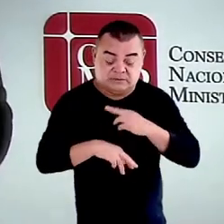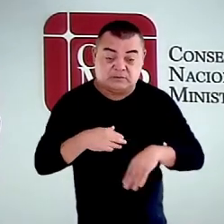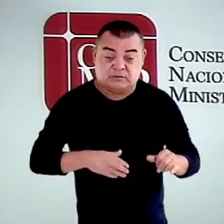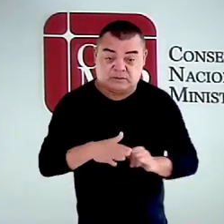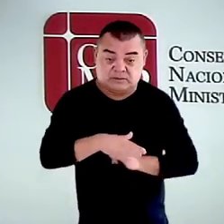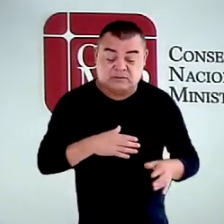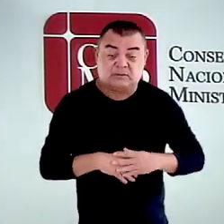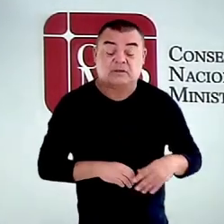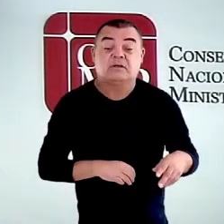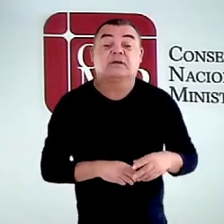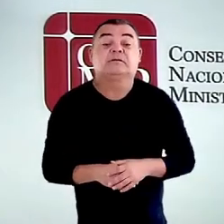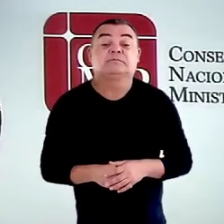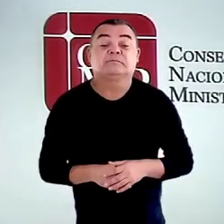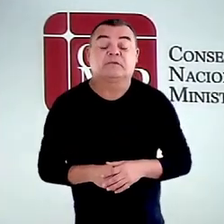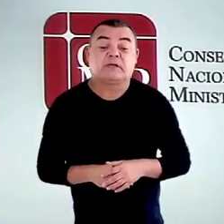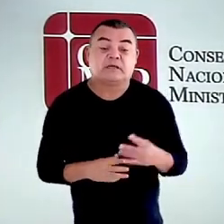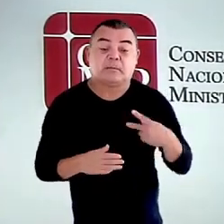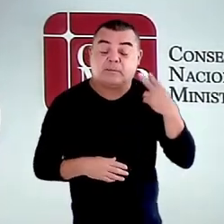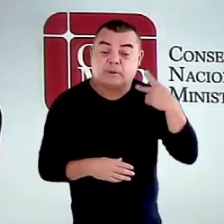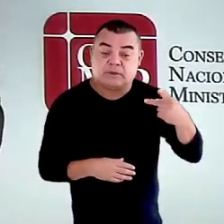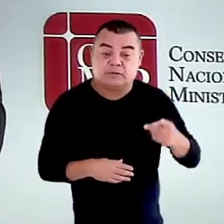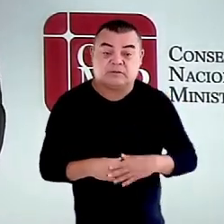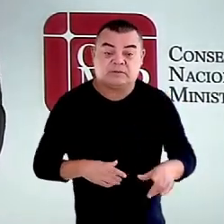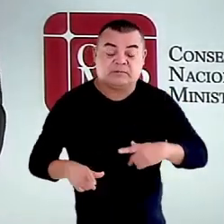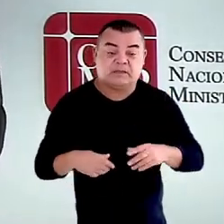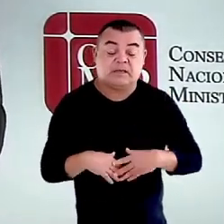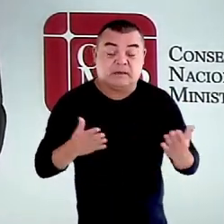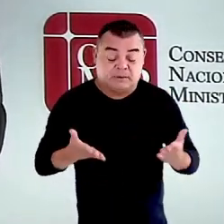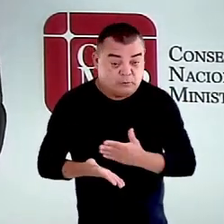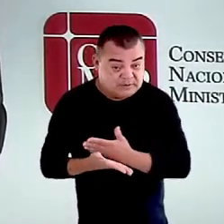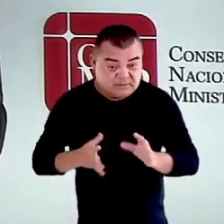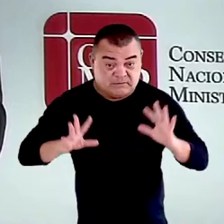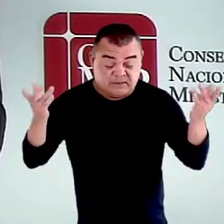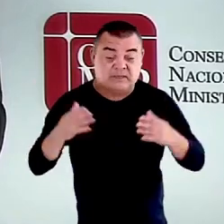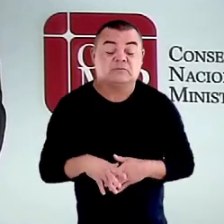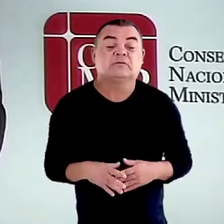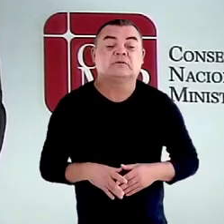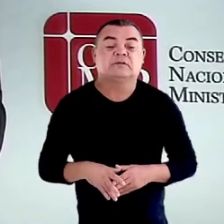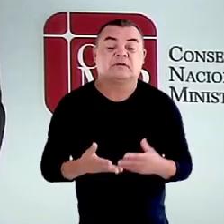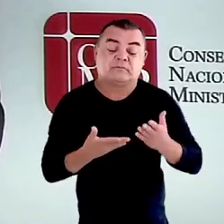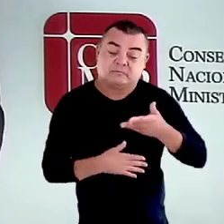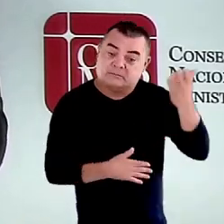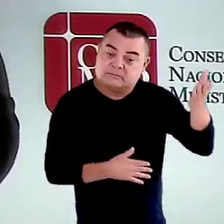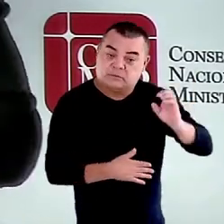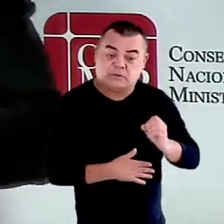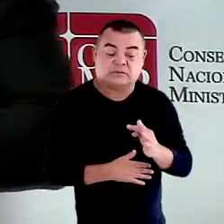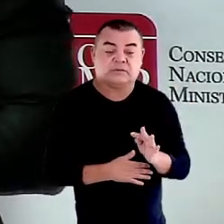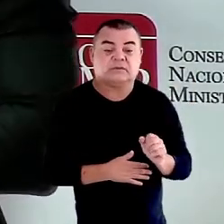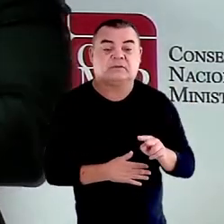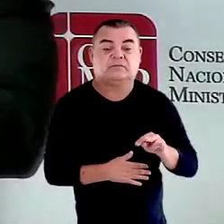do Trabalho. Para dar início ao evento, tem a palavra o Conselheiro Otávio Luiz Rodrigues Júnior.